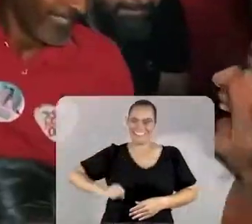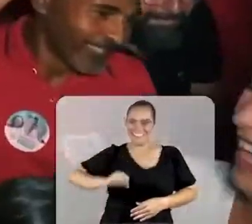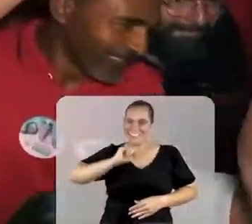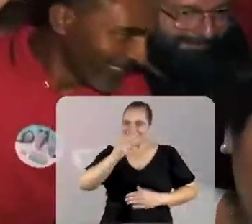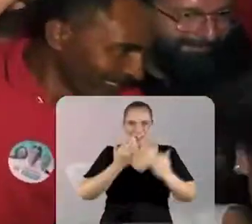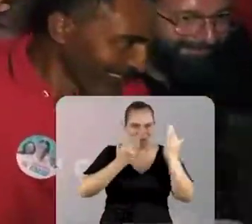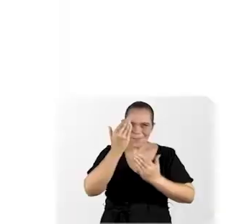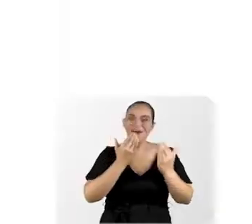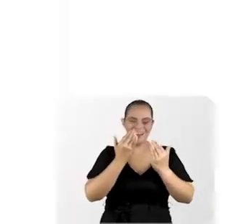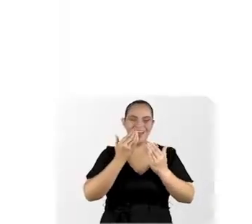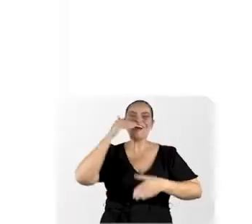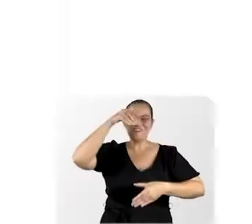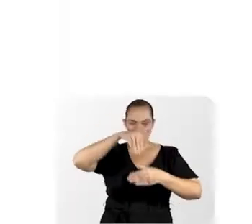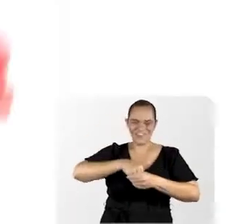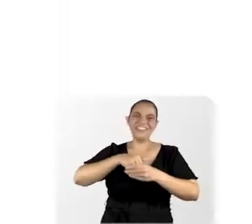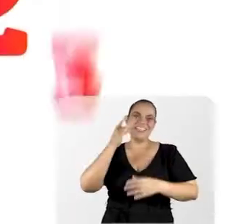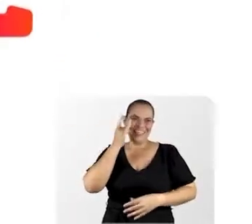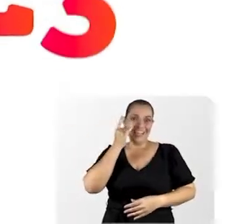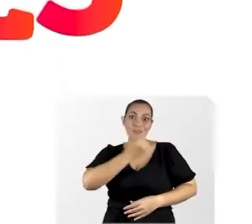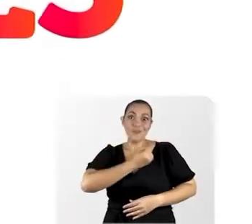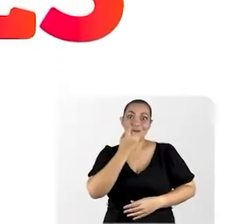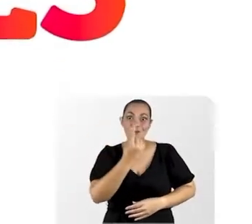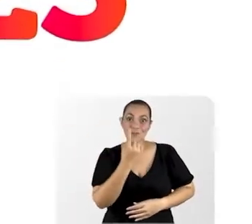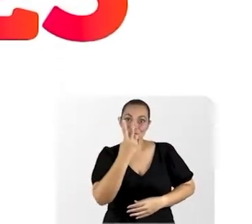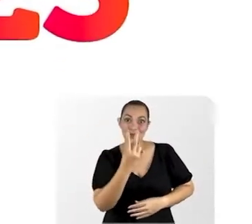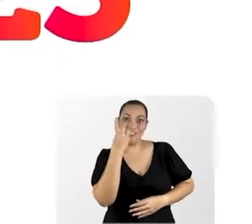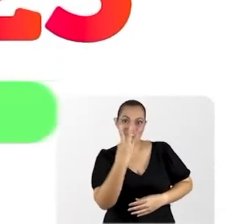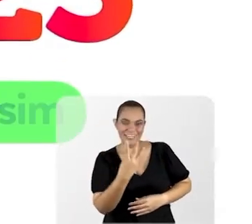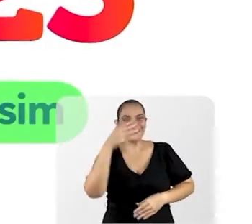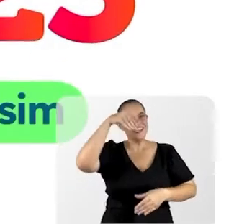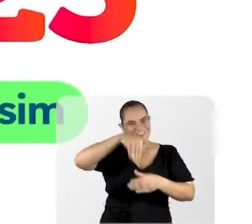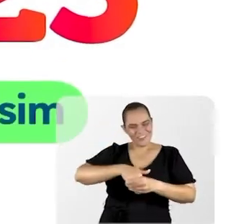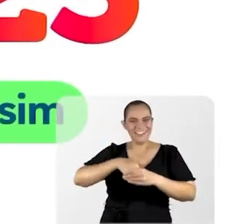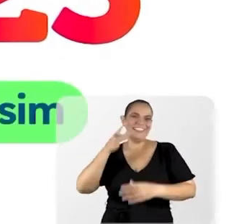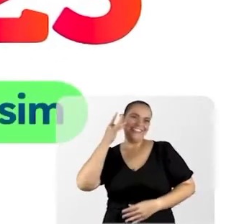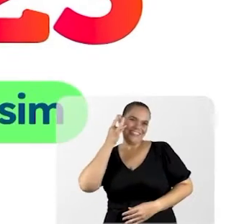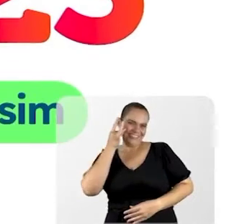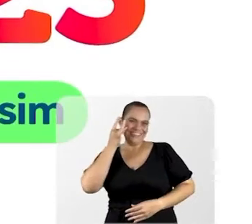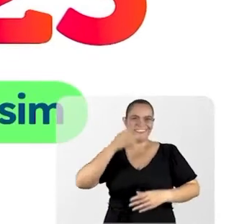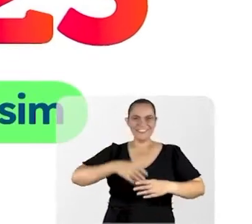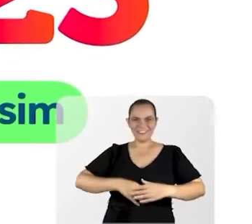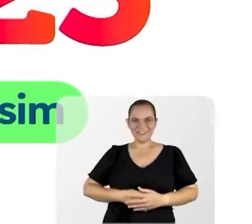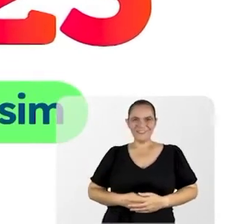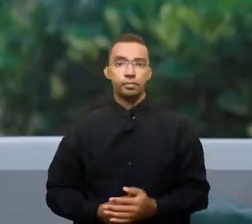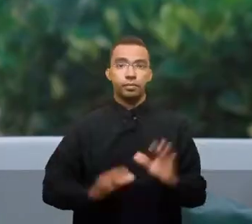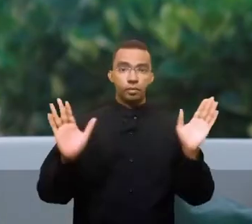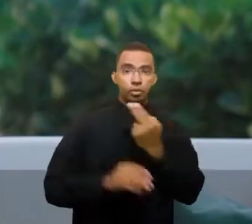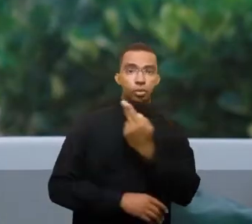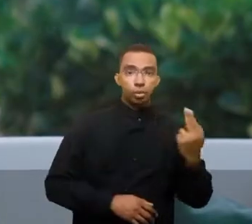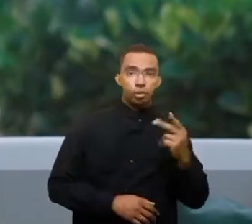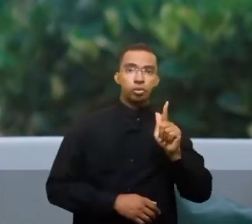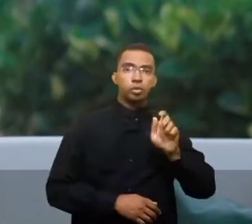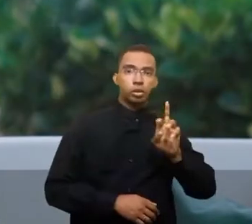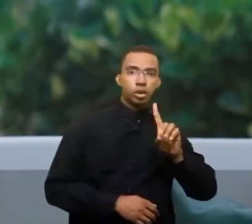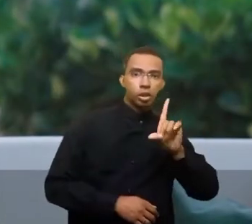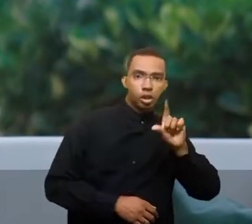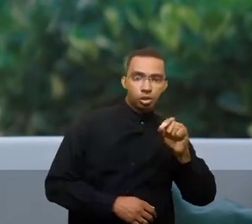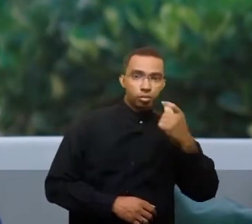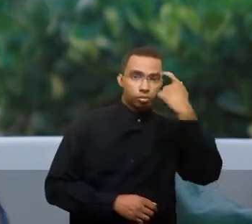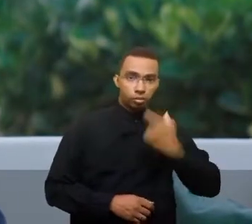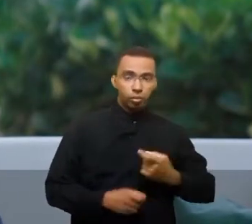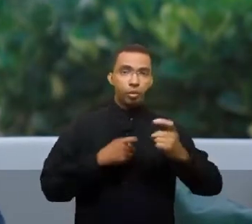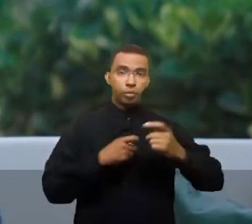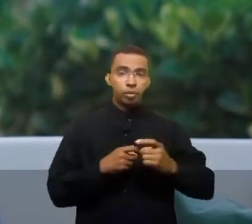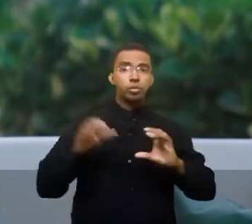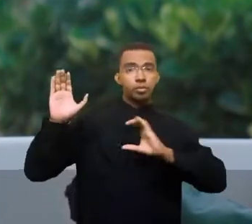quem compara diz que sim. Carlos, um, dois, três, senador, quem compara diz que sim. Meu nome é Geraldo Pinho, sou médico